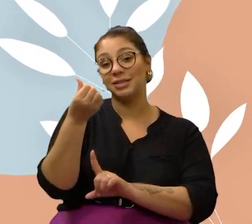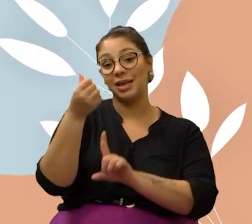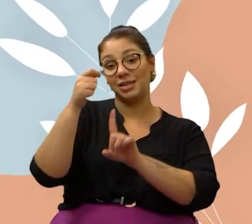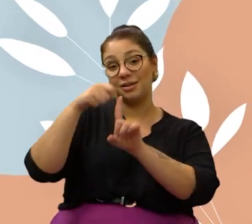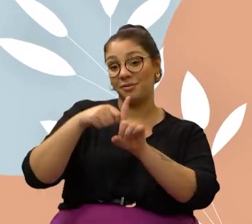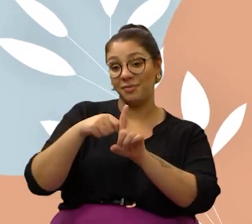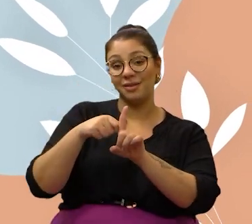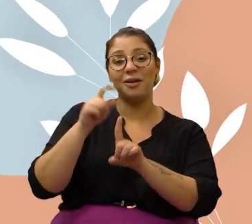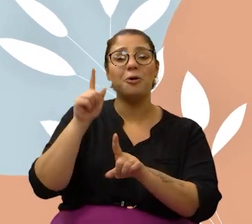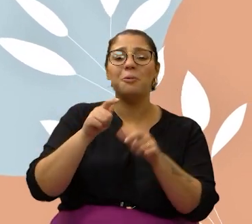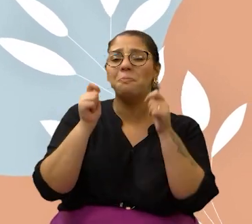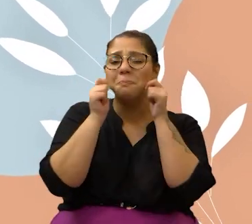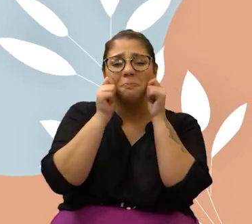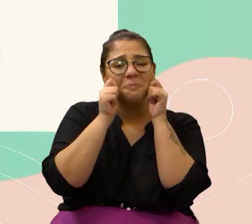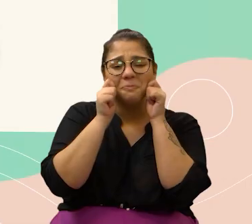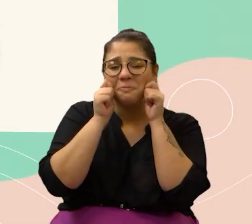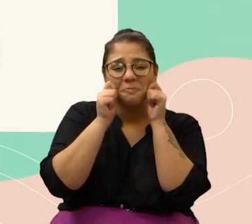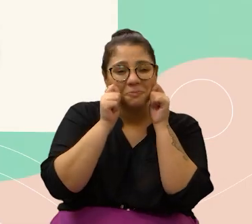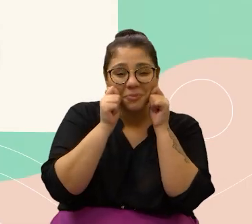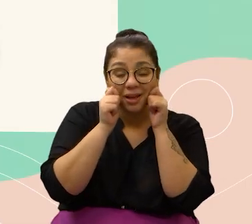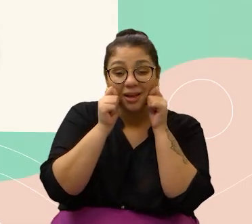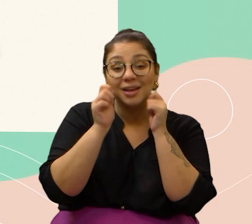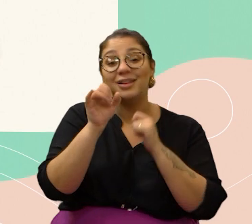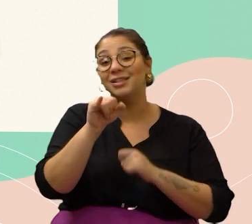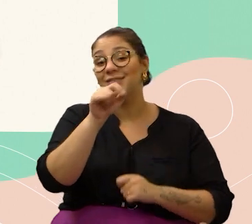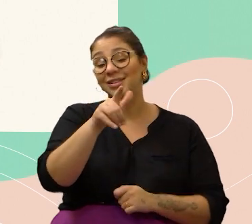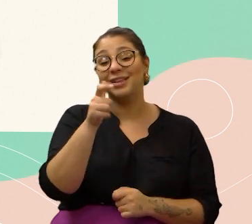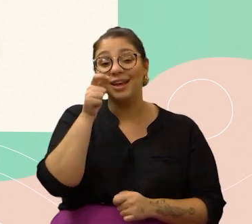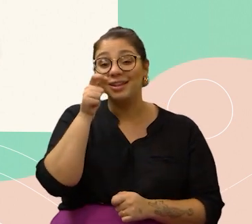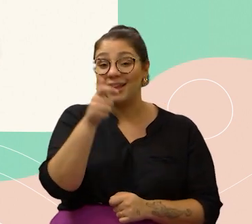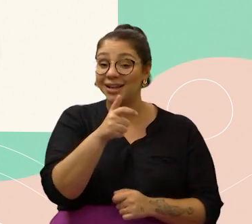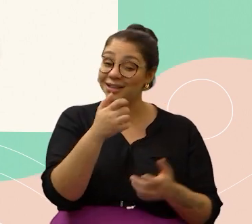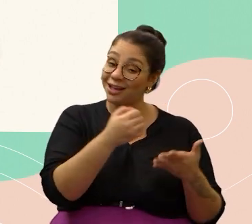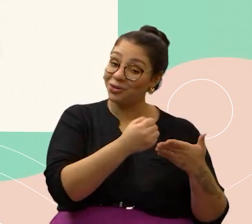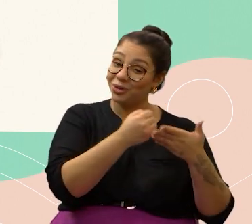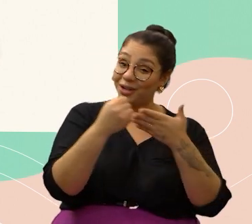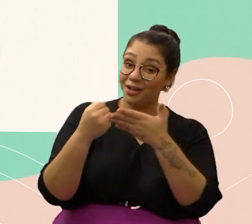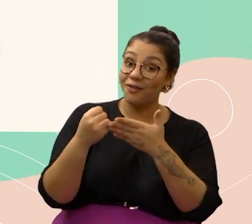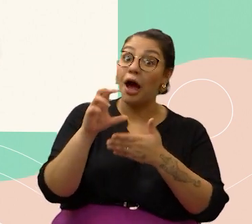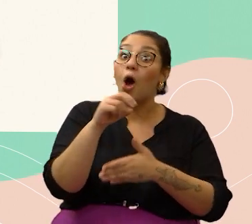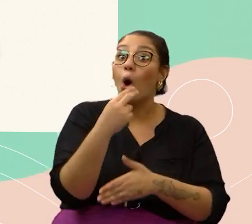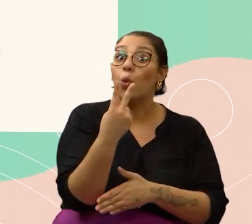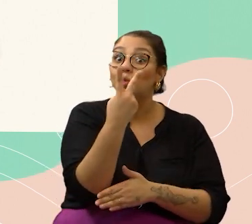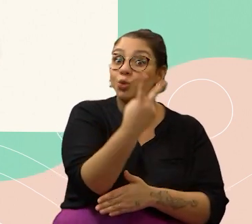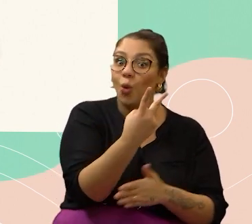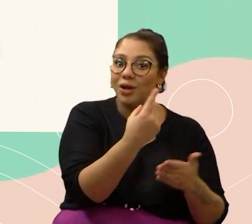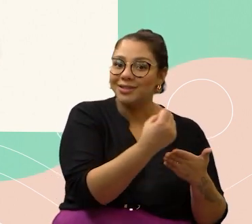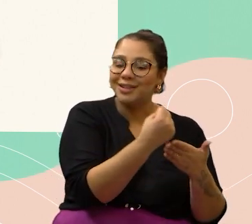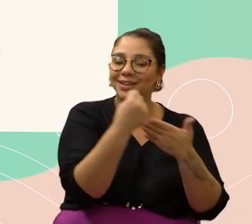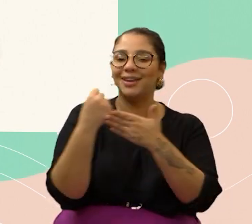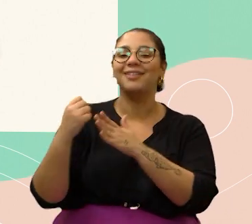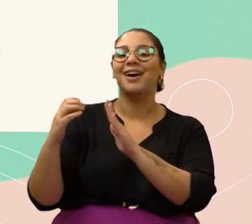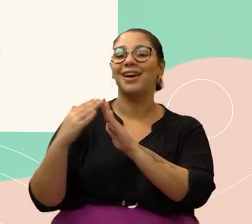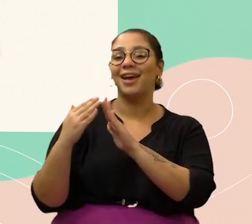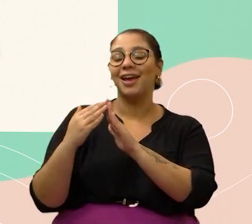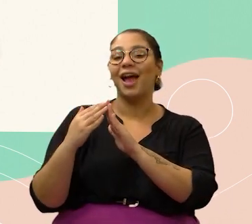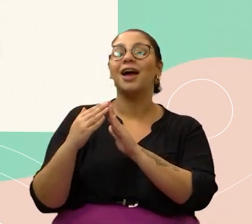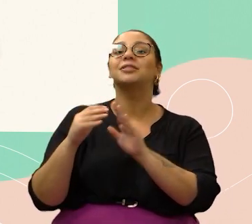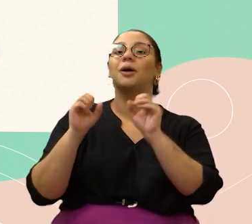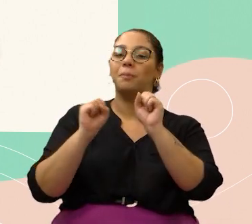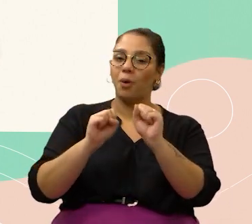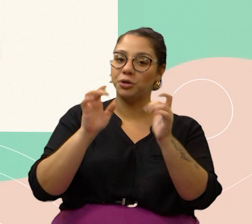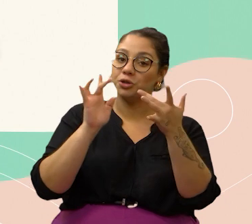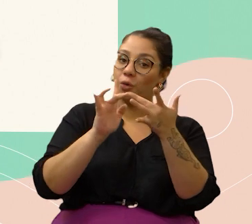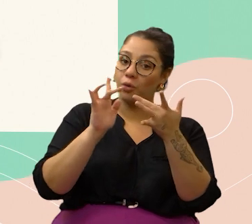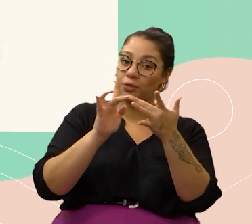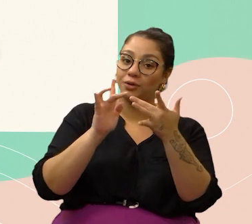adoção responsável. É o caso desses gatinhos, um macho e uma fêmea, de seis meses. Eles